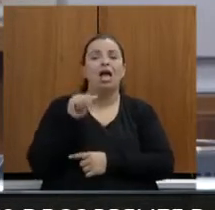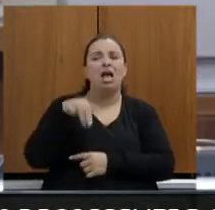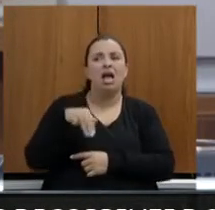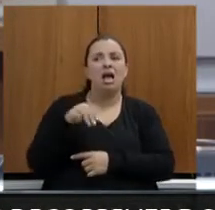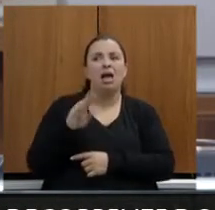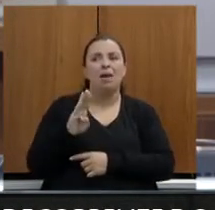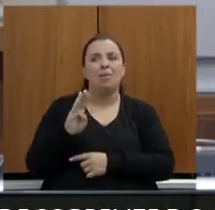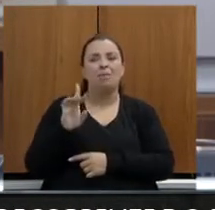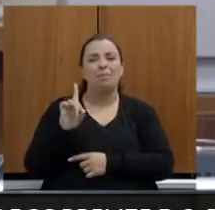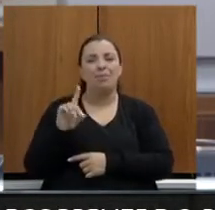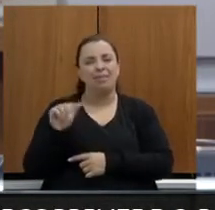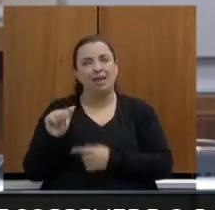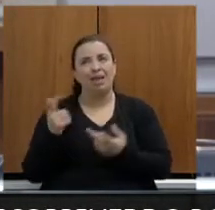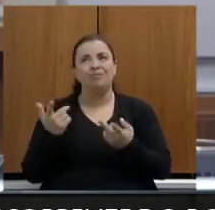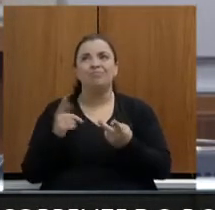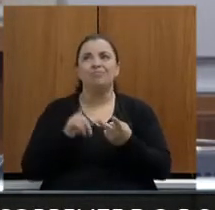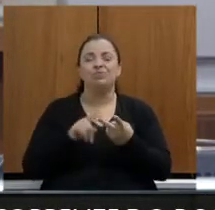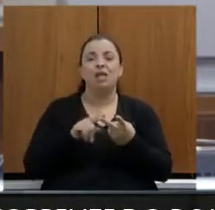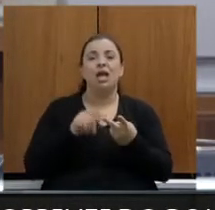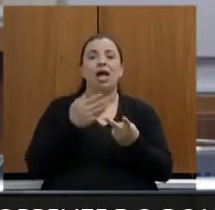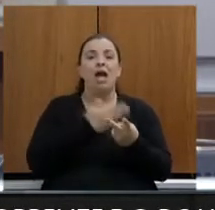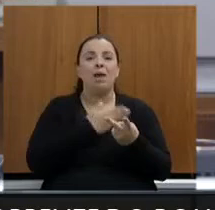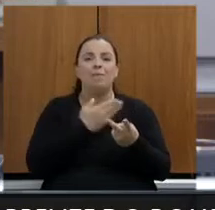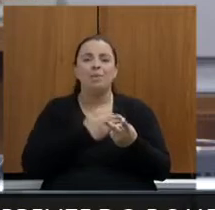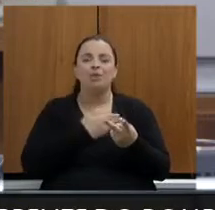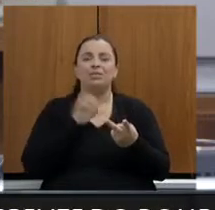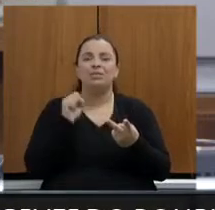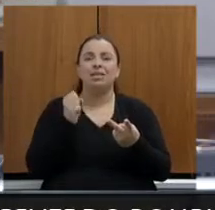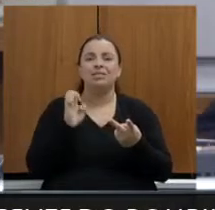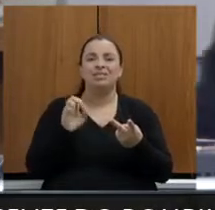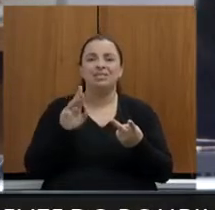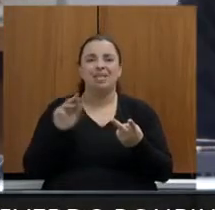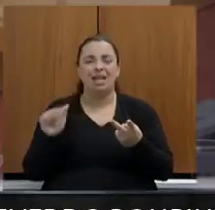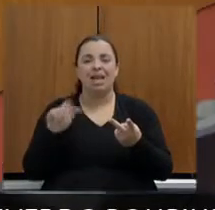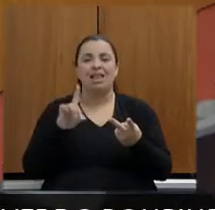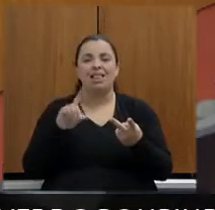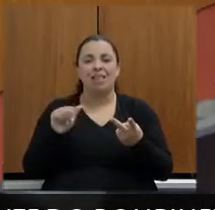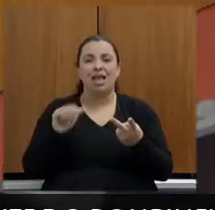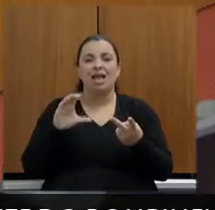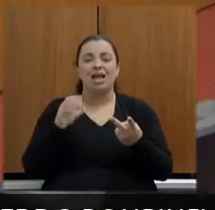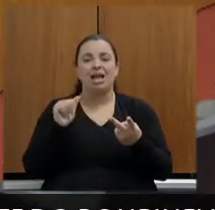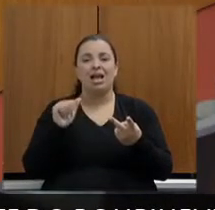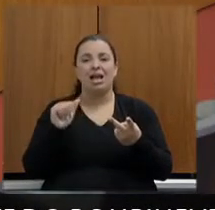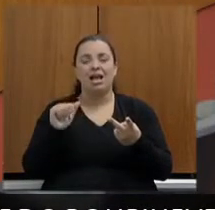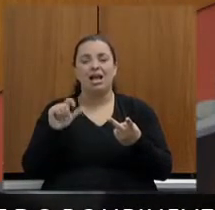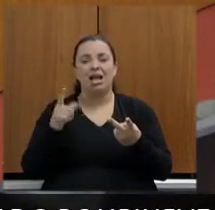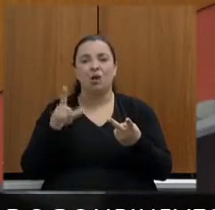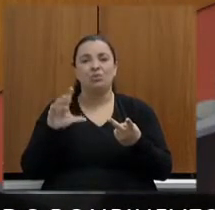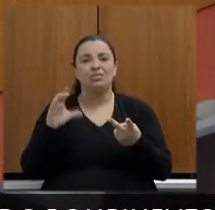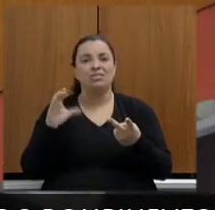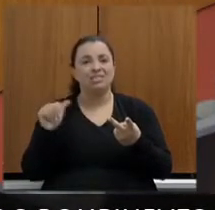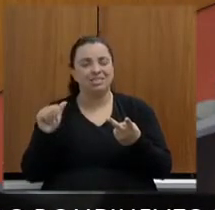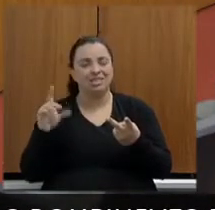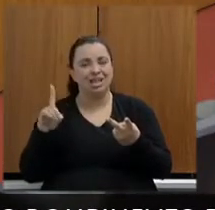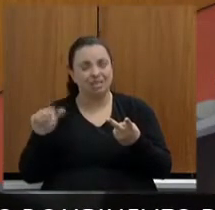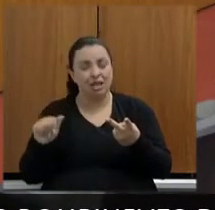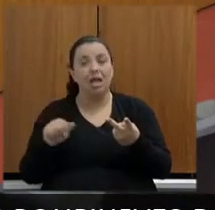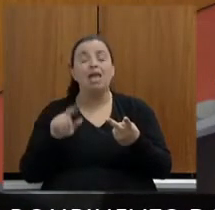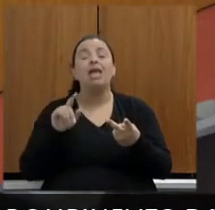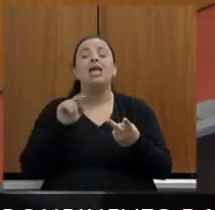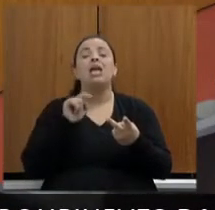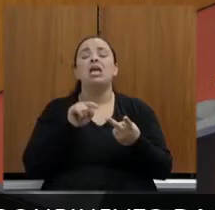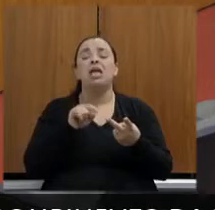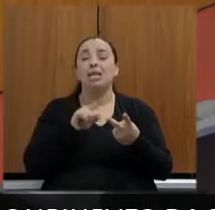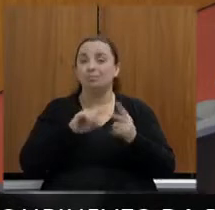os amigos da Serra da Calçada, que era a mudança do traçado da Alça Sul, que estava